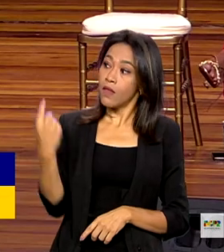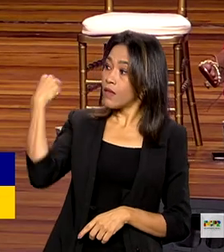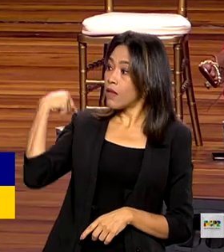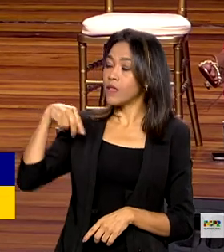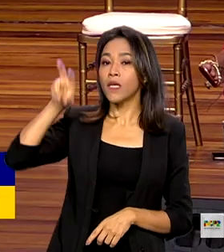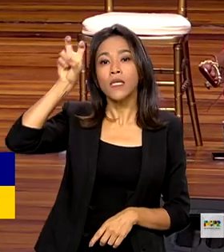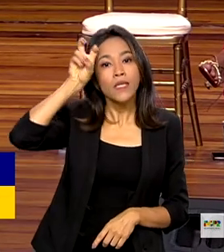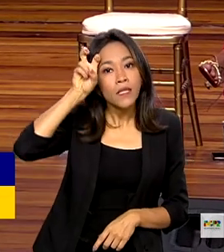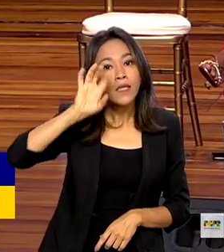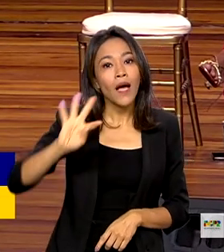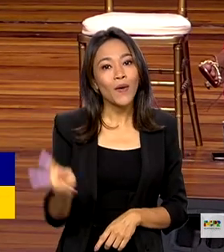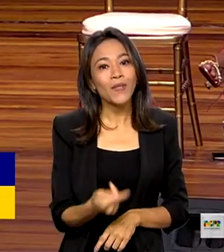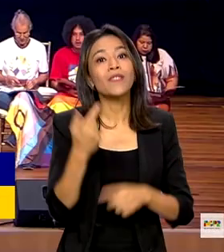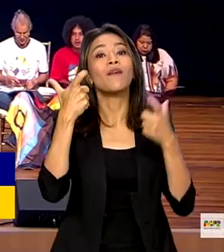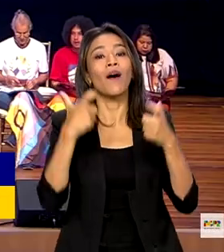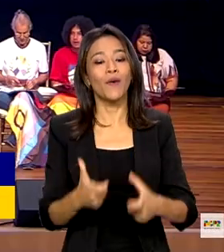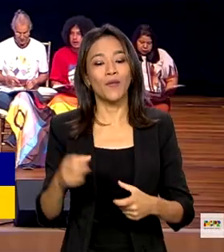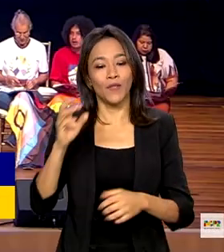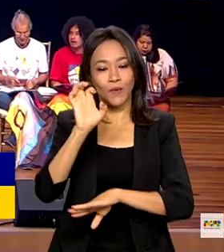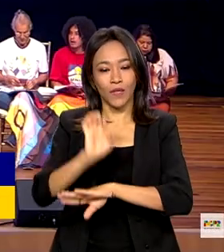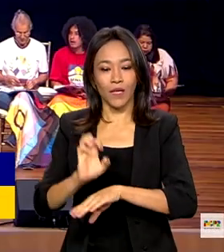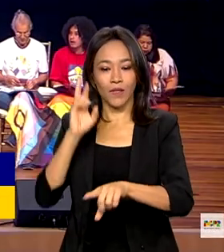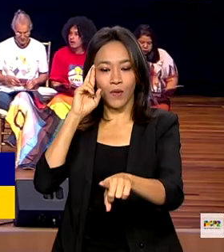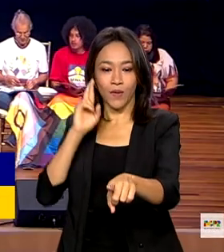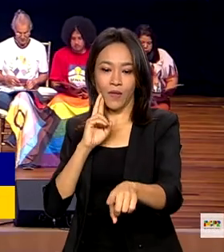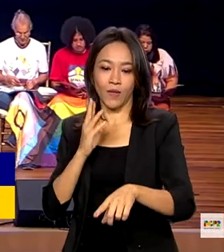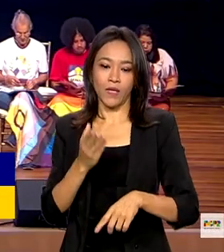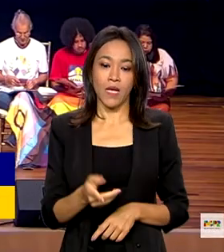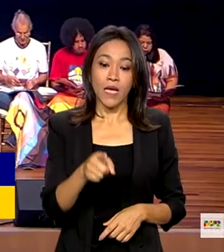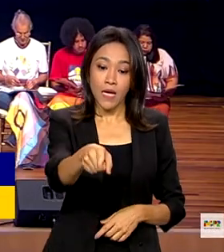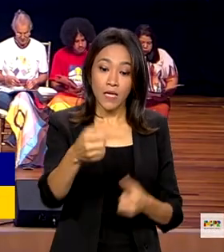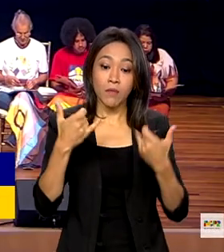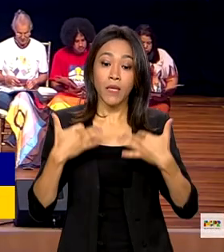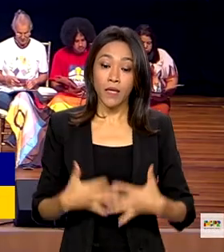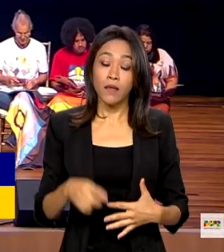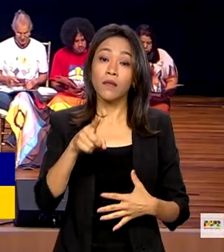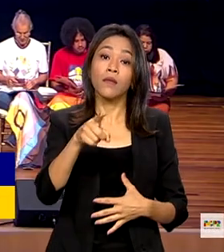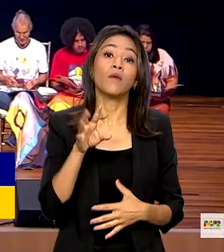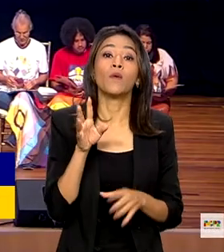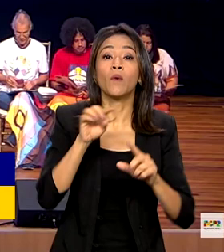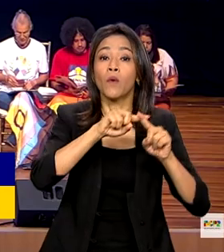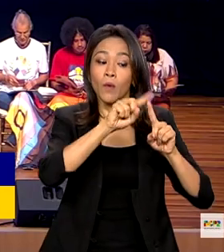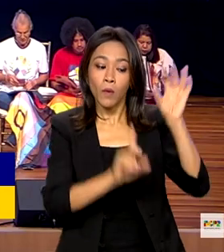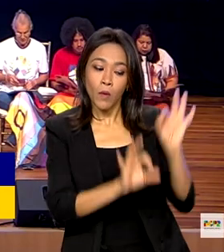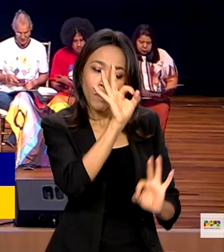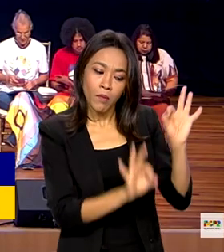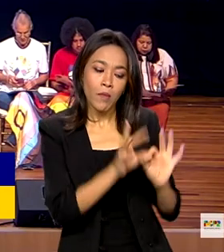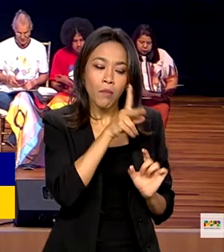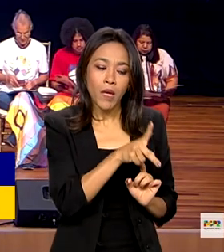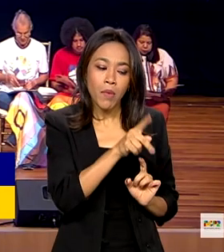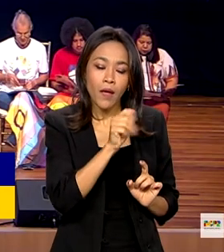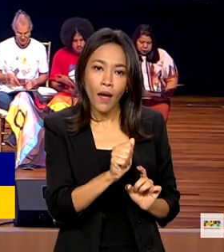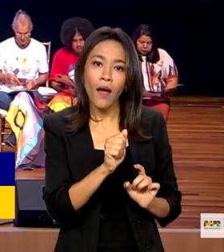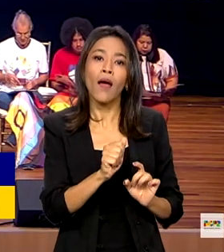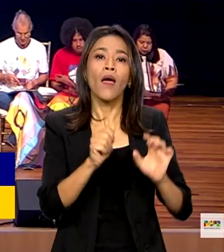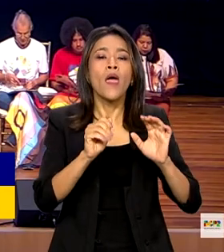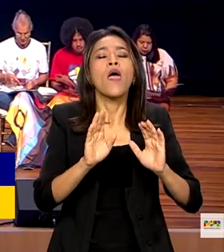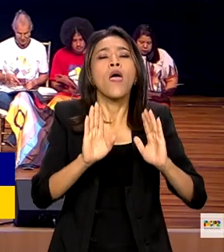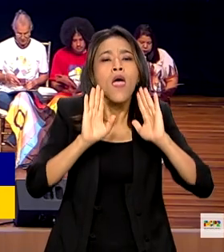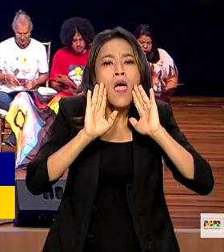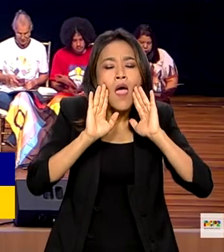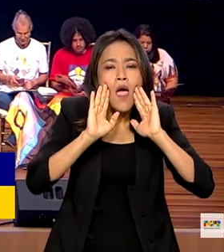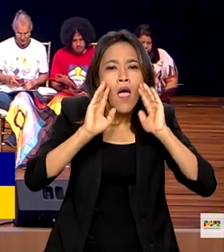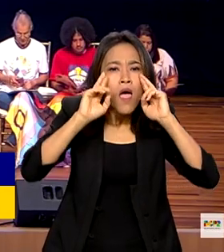a rodada ocorreu em Rondônia. O PPA é regionalizado, vai ter